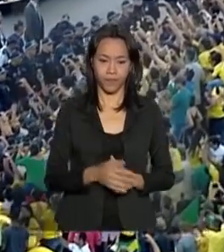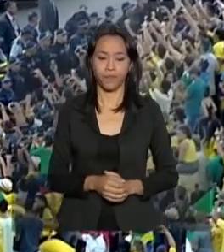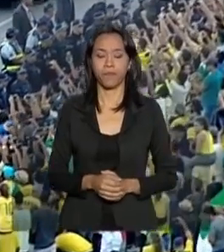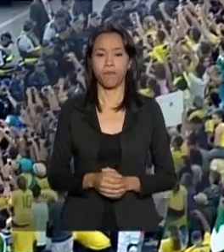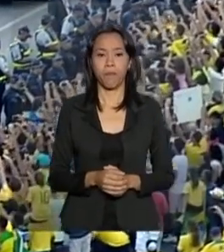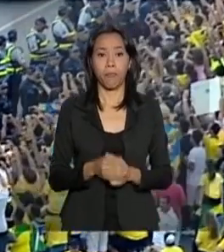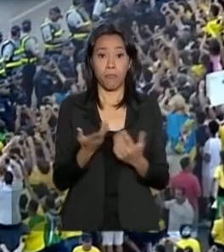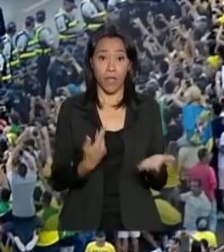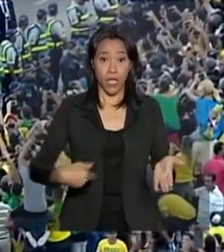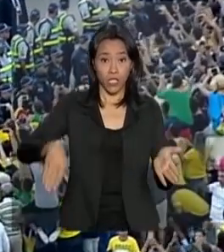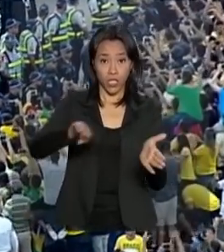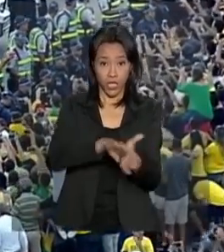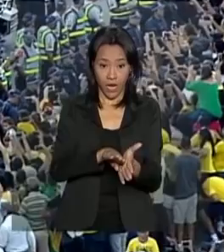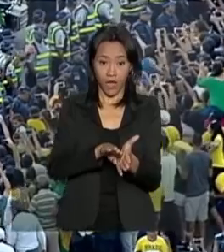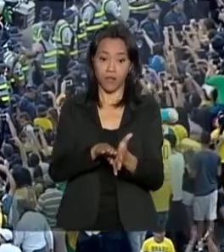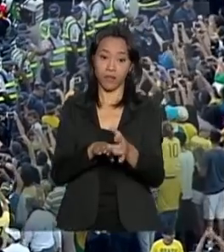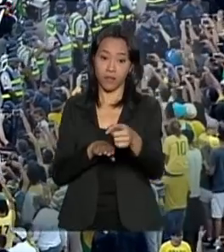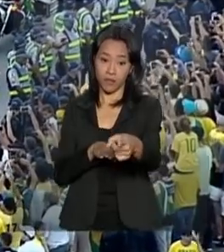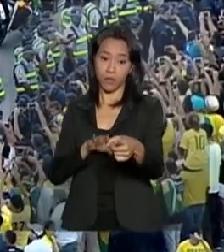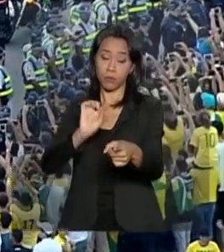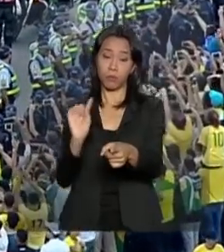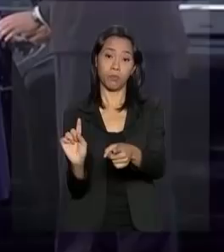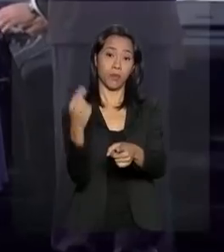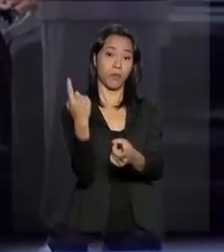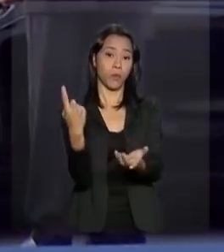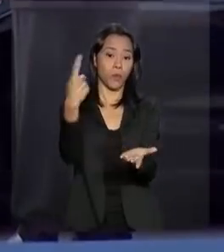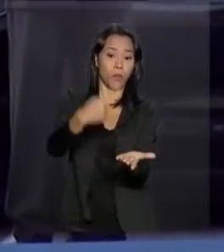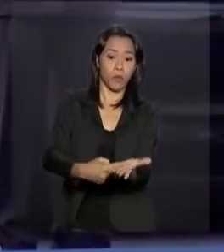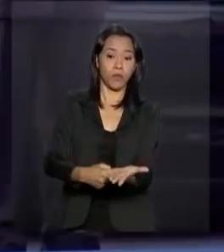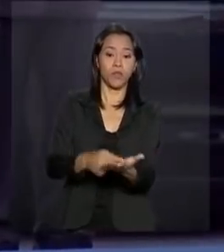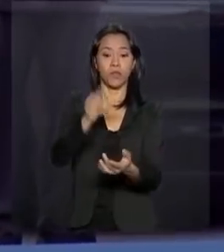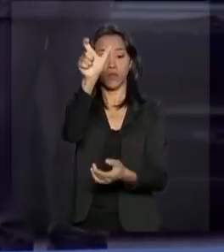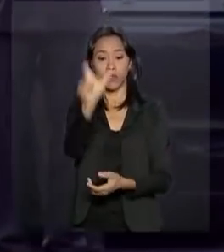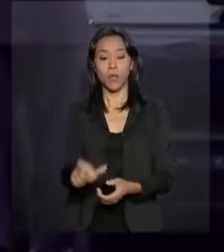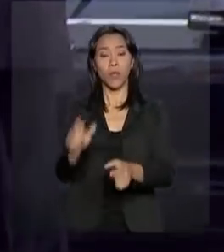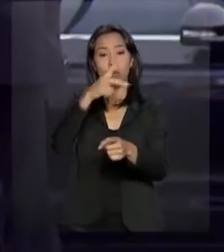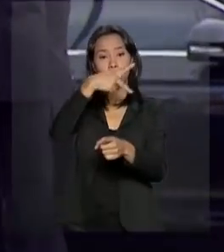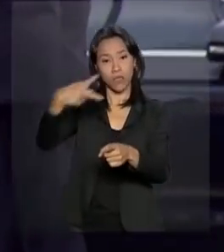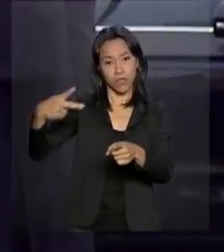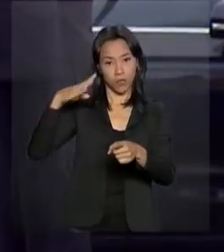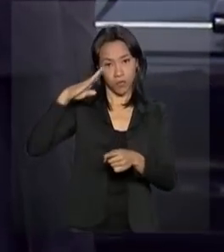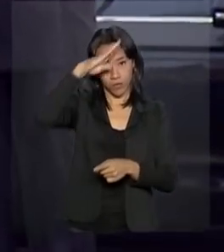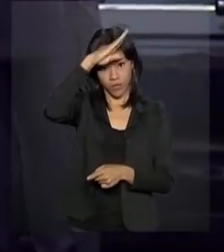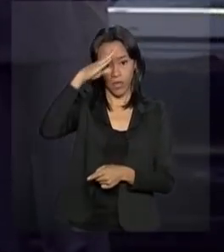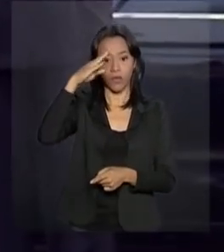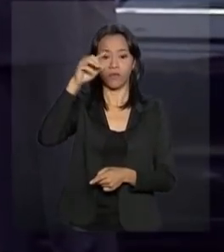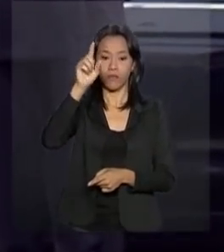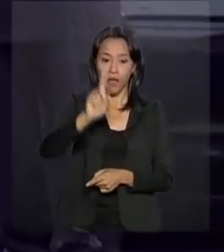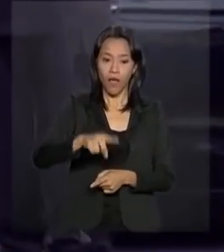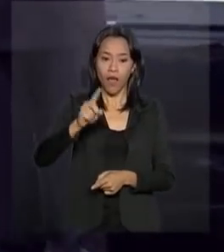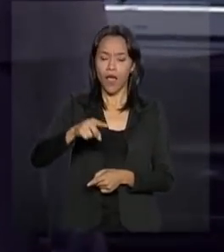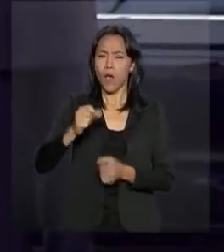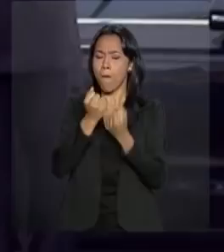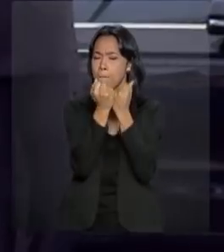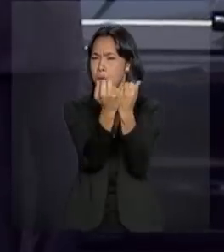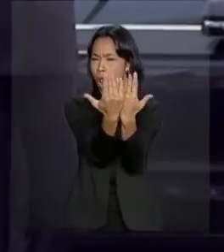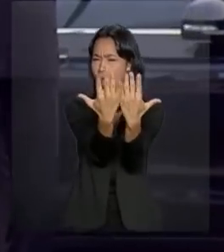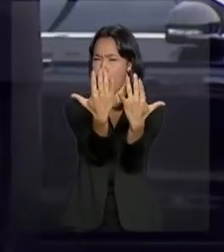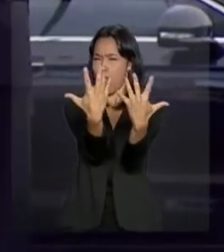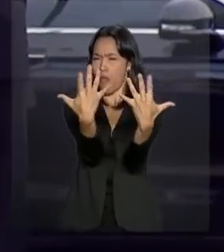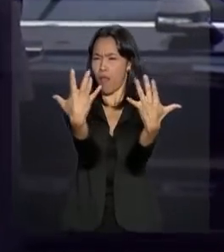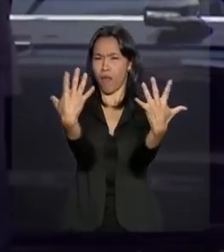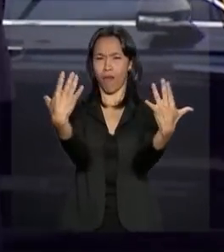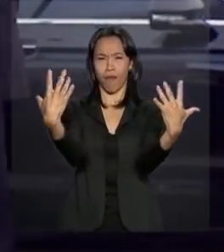Na chegada ao primeiro compromisso oficial da agenda da posse, o presidente Jair Bolsonaro foi saudado por uma multidão que